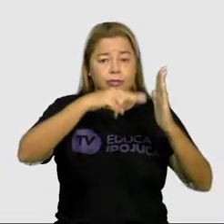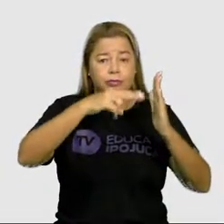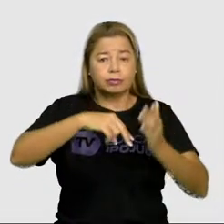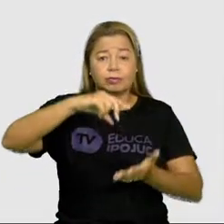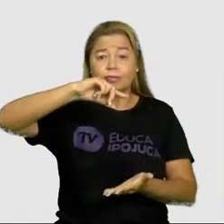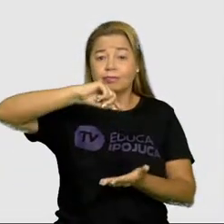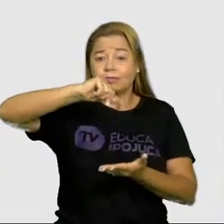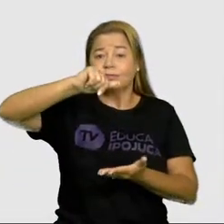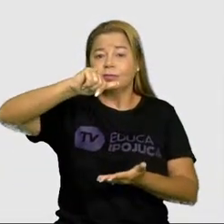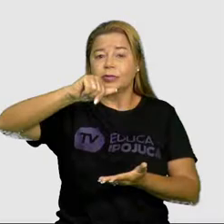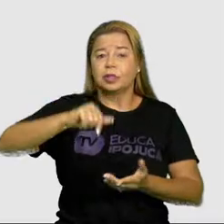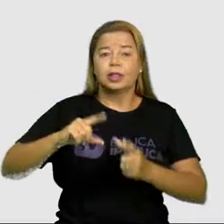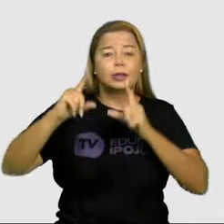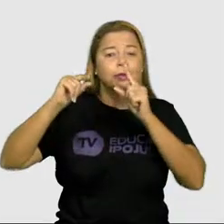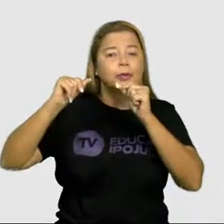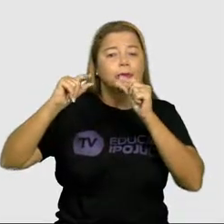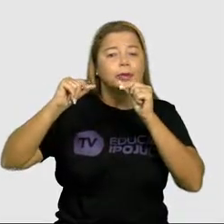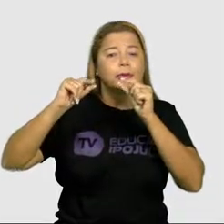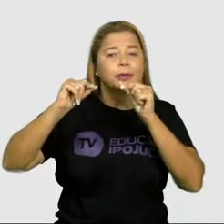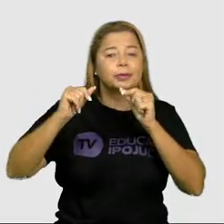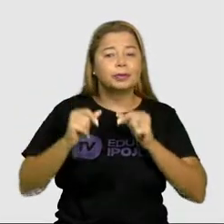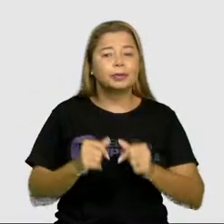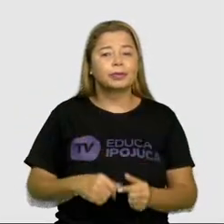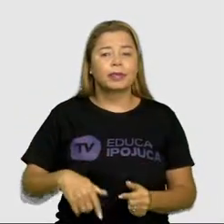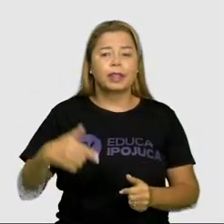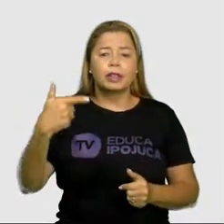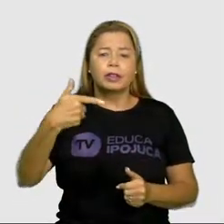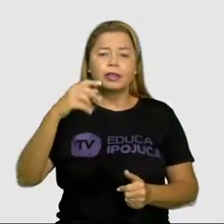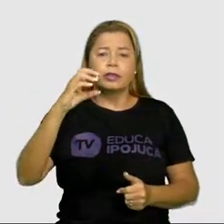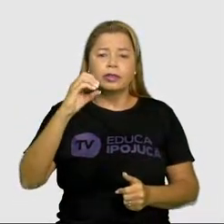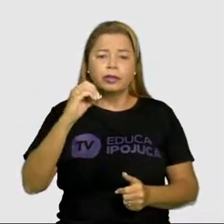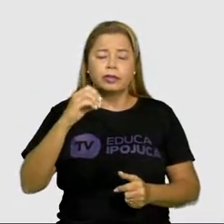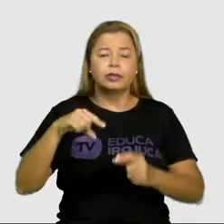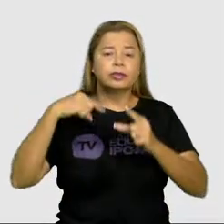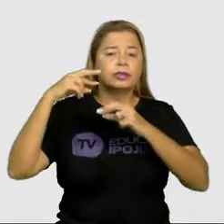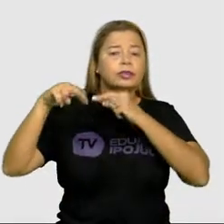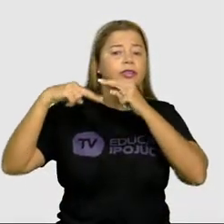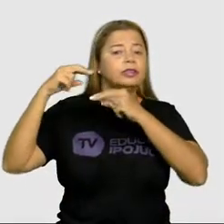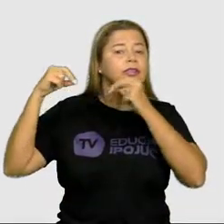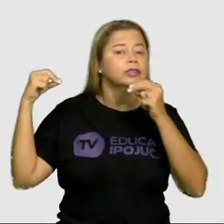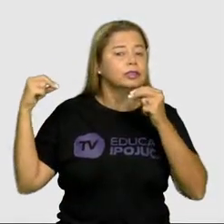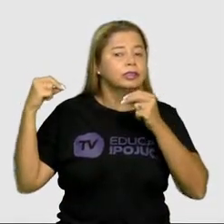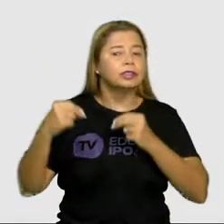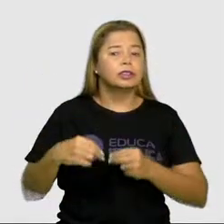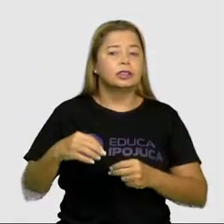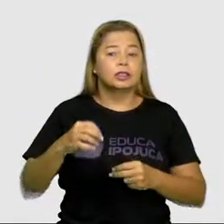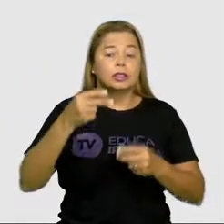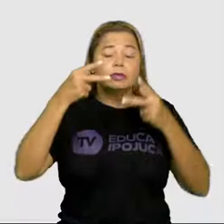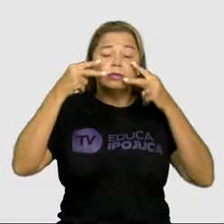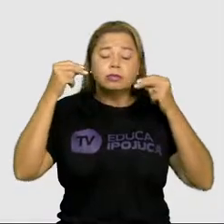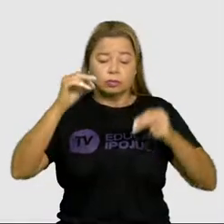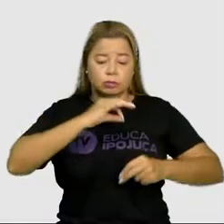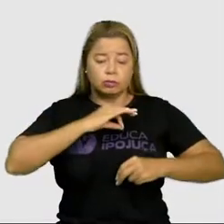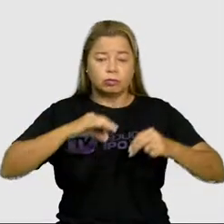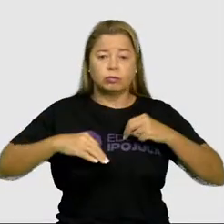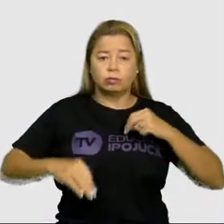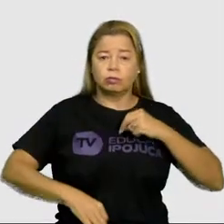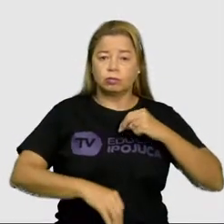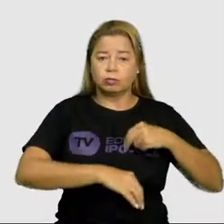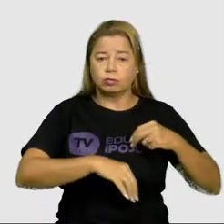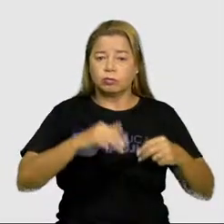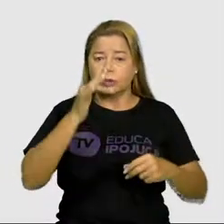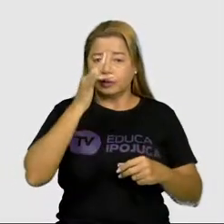pião, bombom, vinte, lenço, onça, pólen,